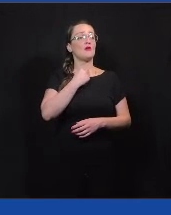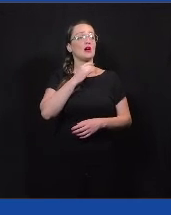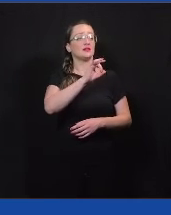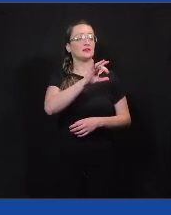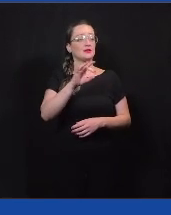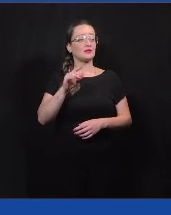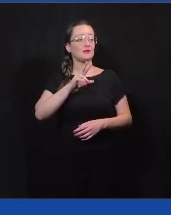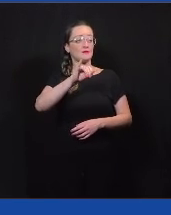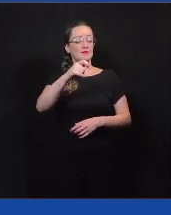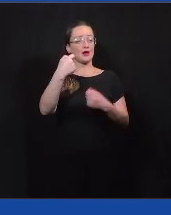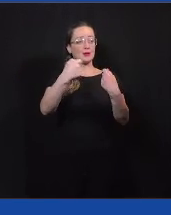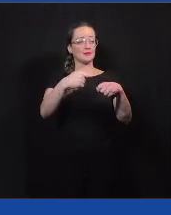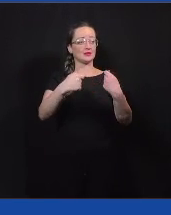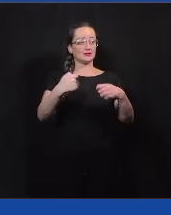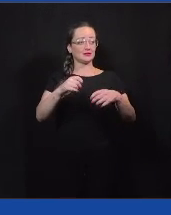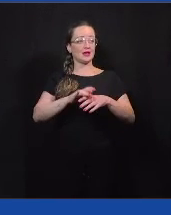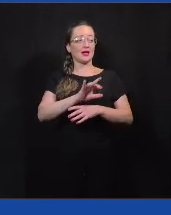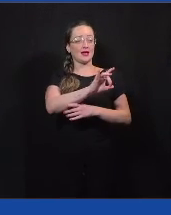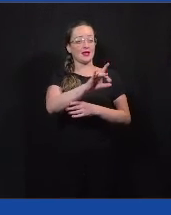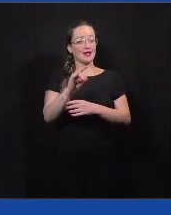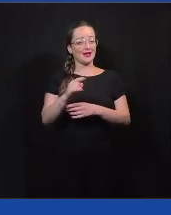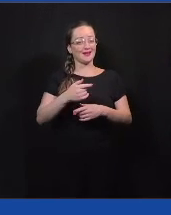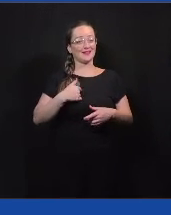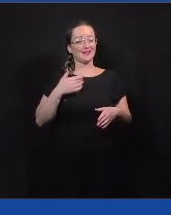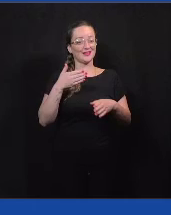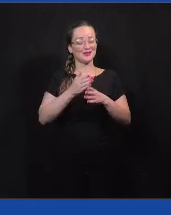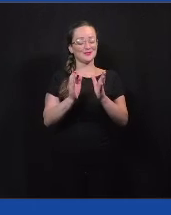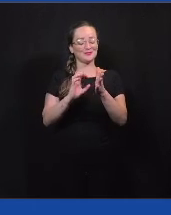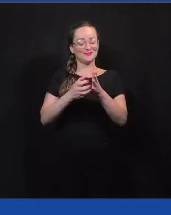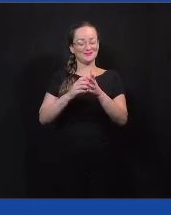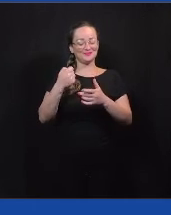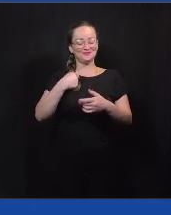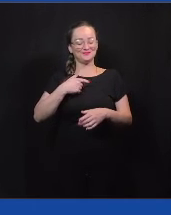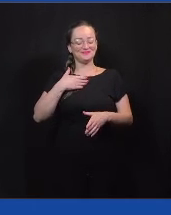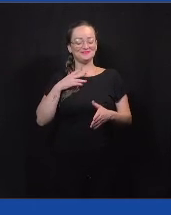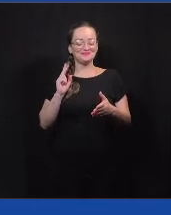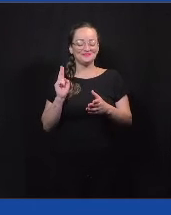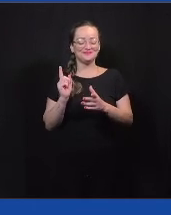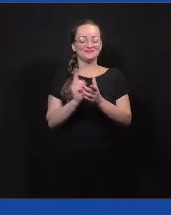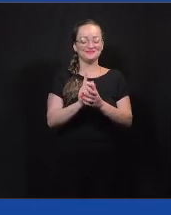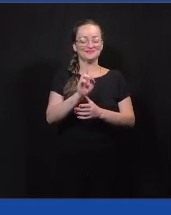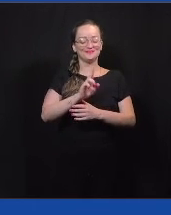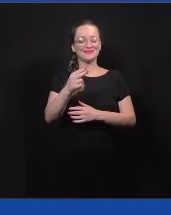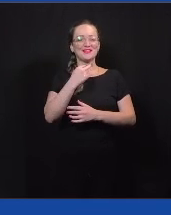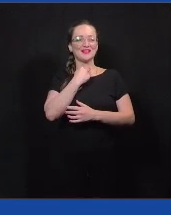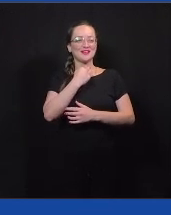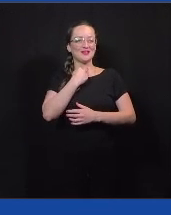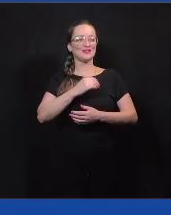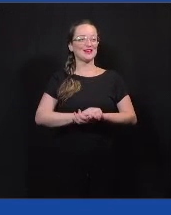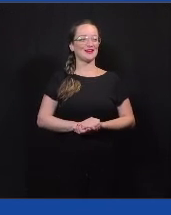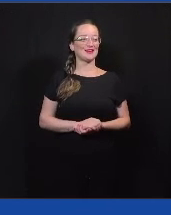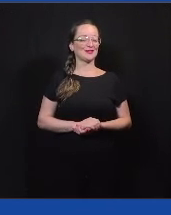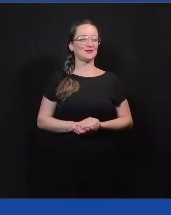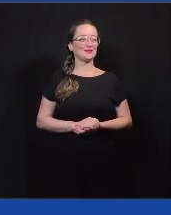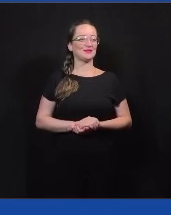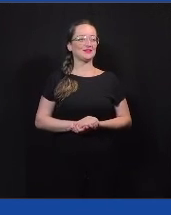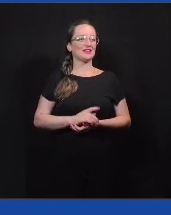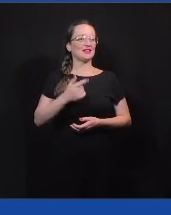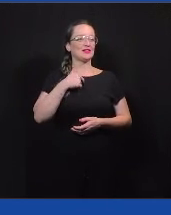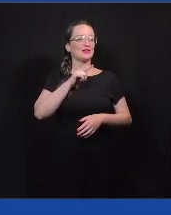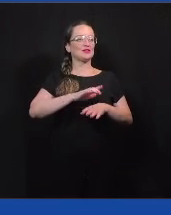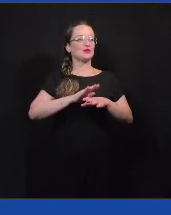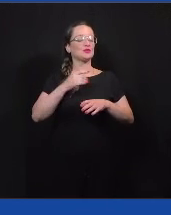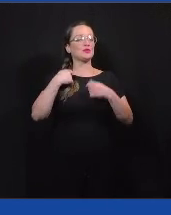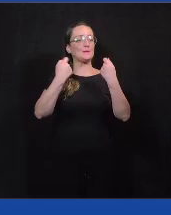que cada partido vai precisar para ocupar aquela vaga. Então, para chegar, é uma fórmula matemática que a gente precisa